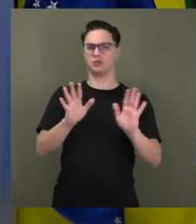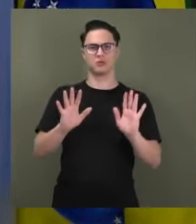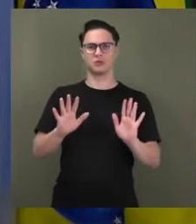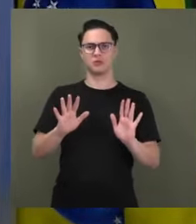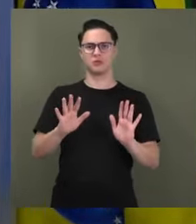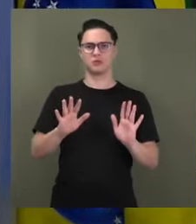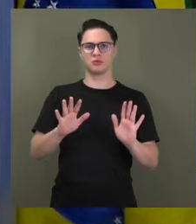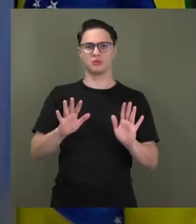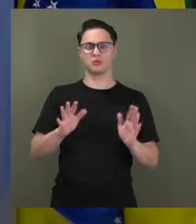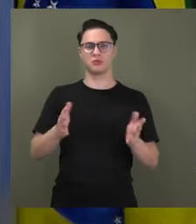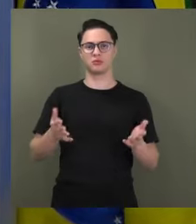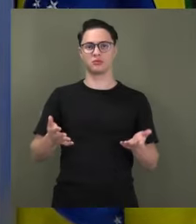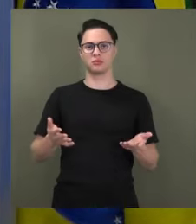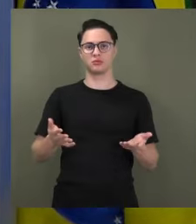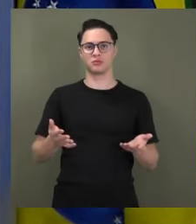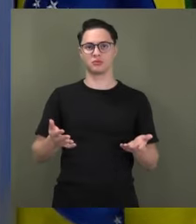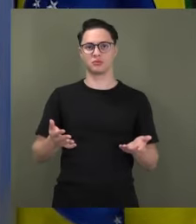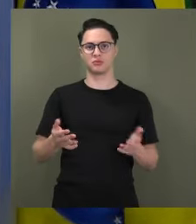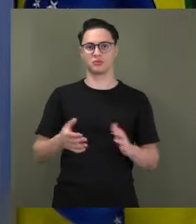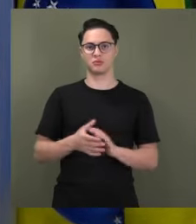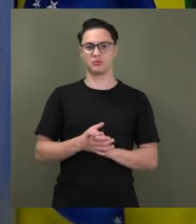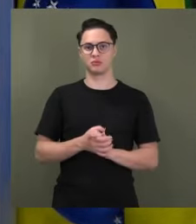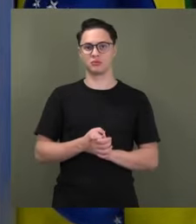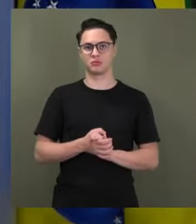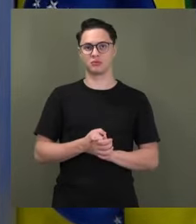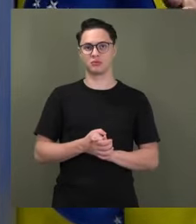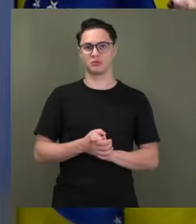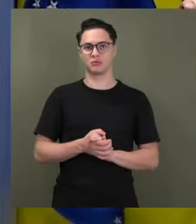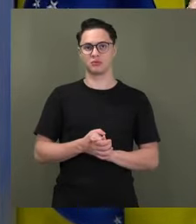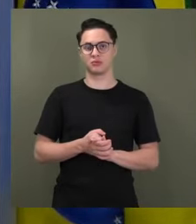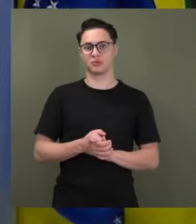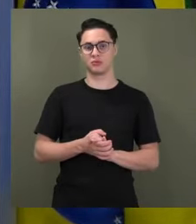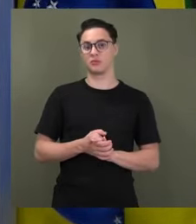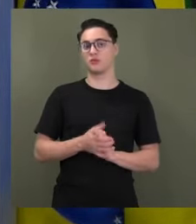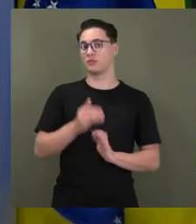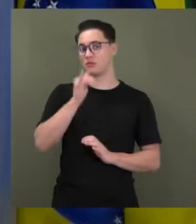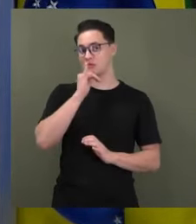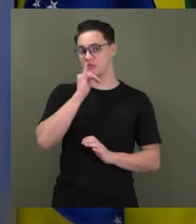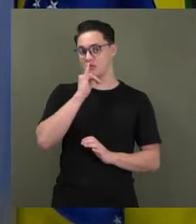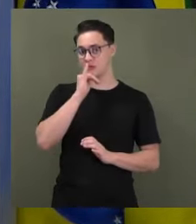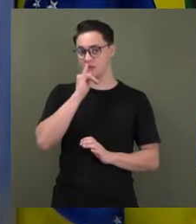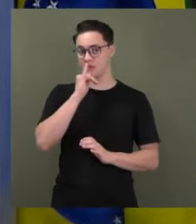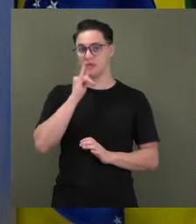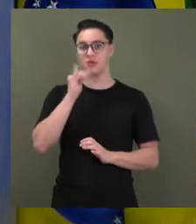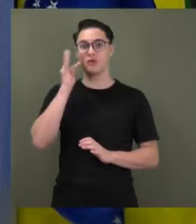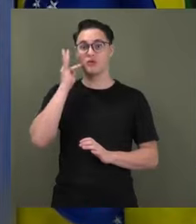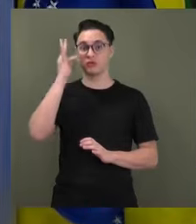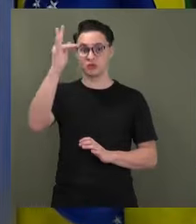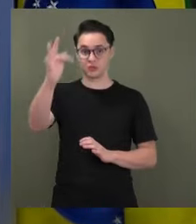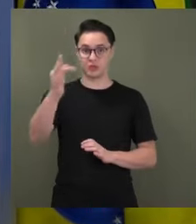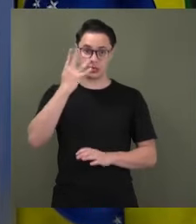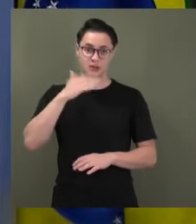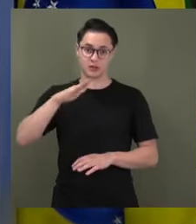A Vitória, essa criança, que pode ser uma senadora daqui a pouco, nós temos que construir o país para eles,